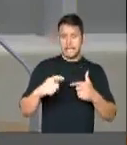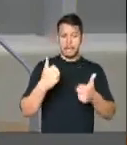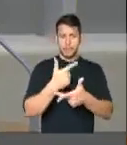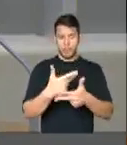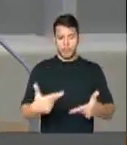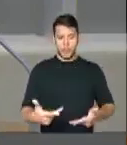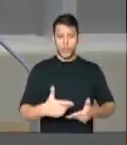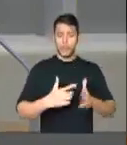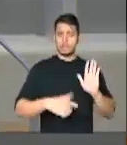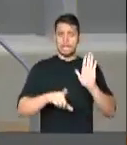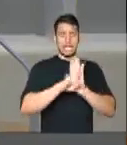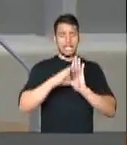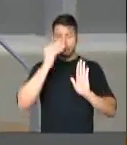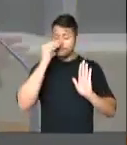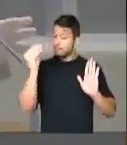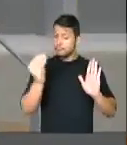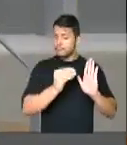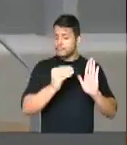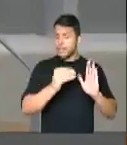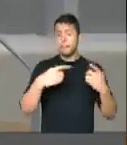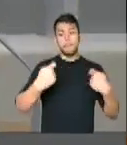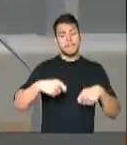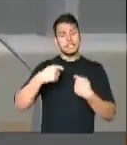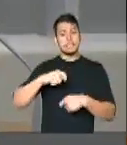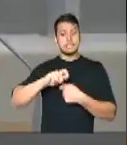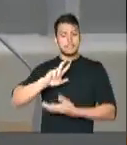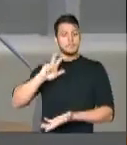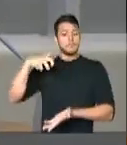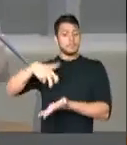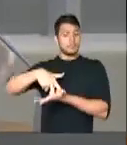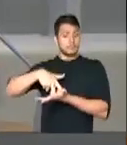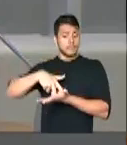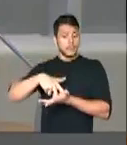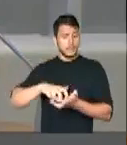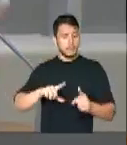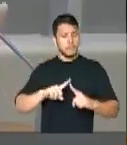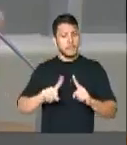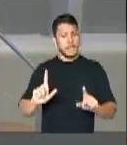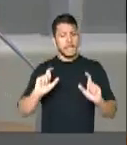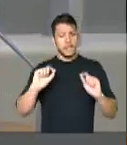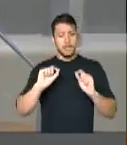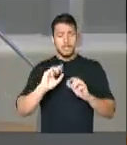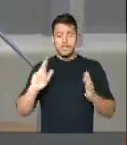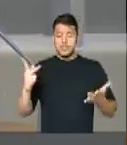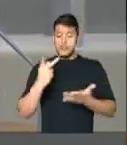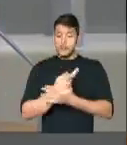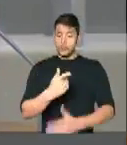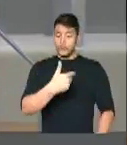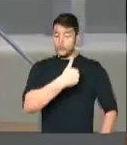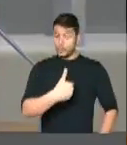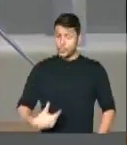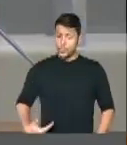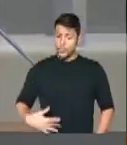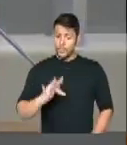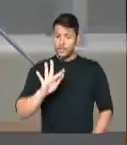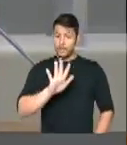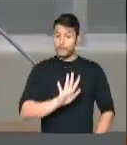atos, deputado Augusto Coutinho. Todos. Só o que o governo federal fez?